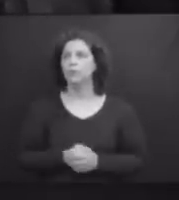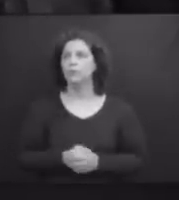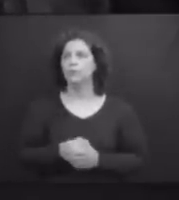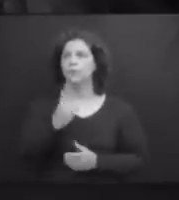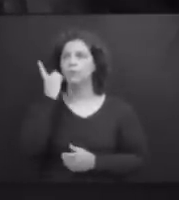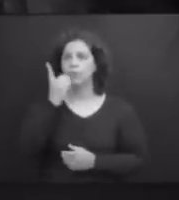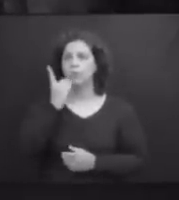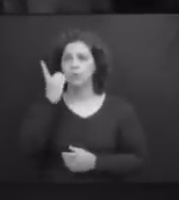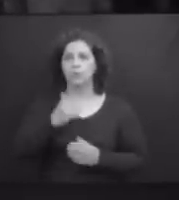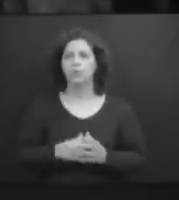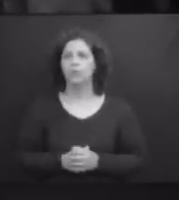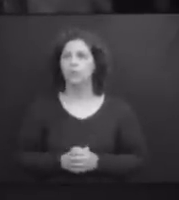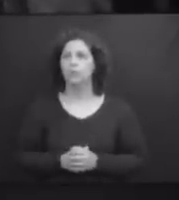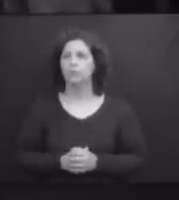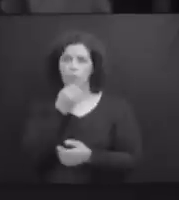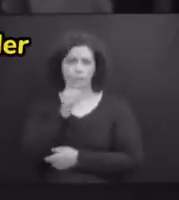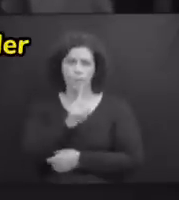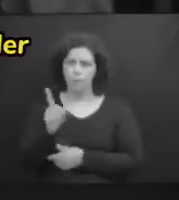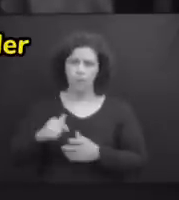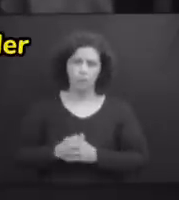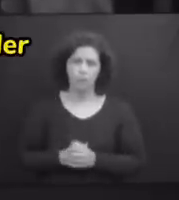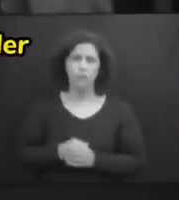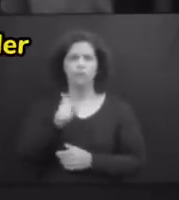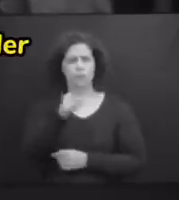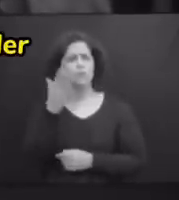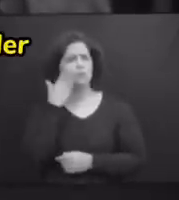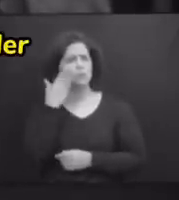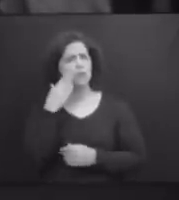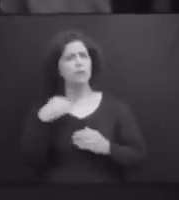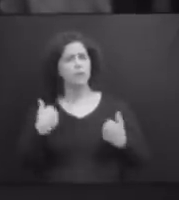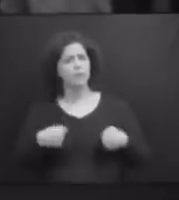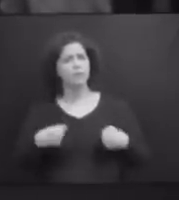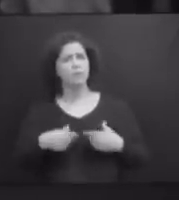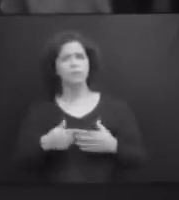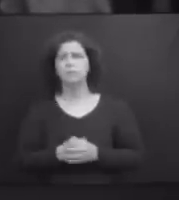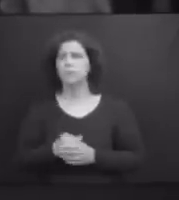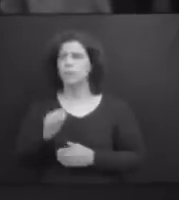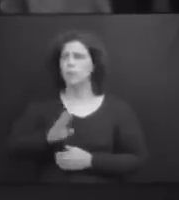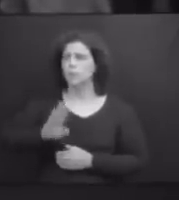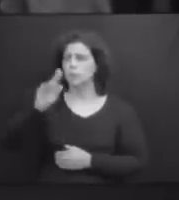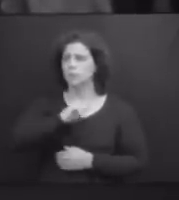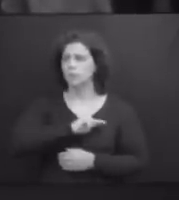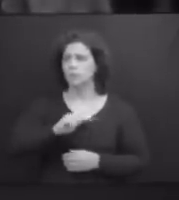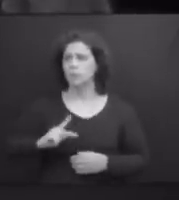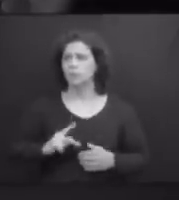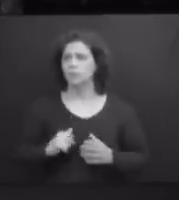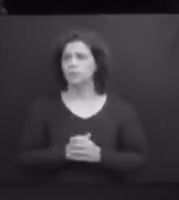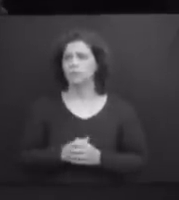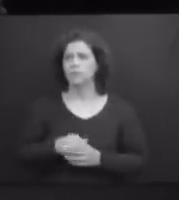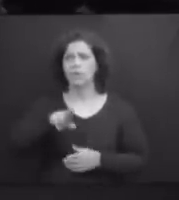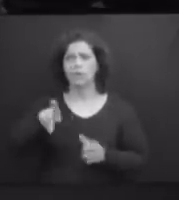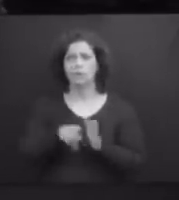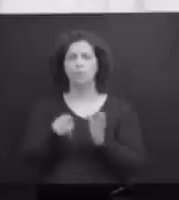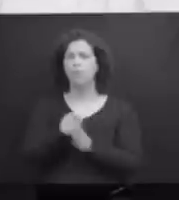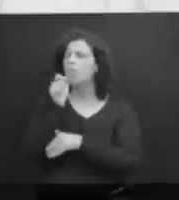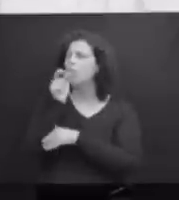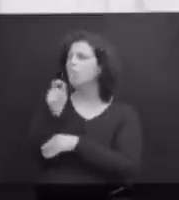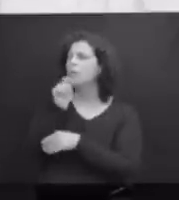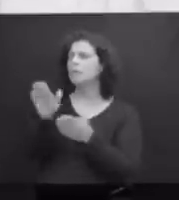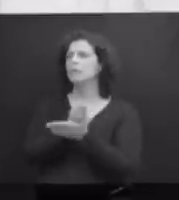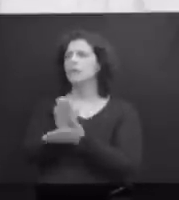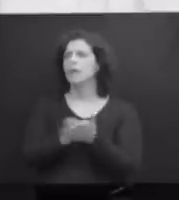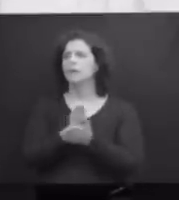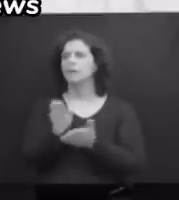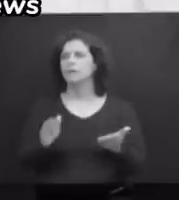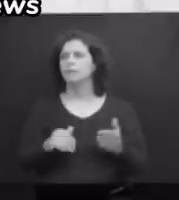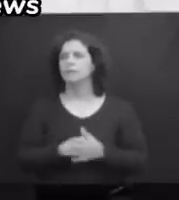deputado Renato. Vossa Excelência tem que compreender isso. Uma questão de ordem, senhor presidente. Não se trata de gozação, tampouco de